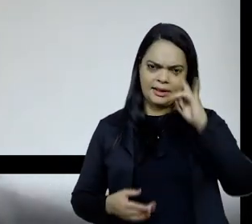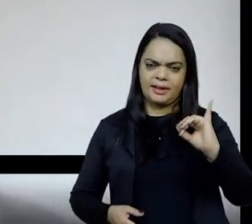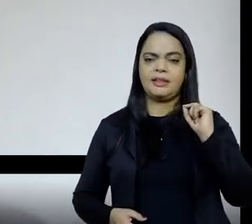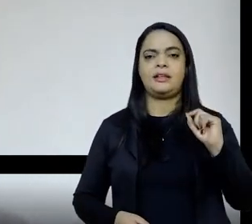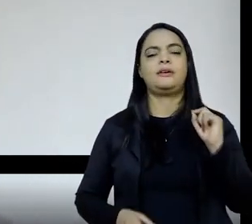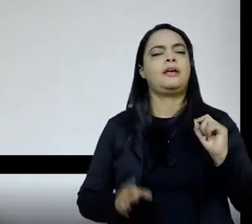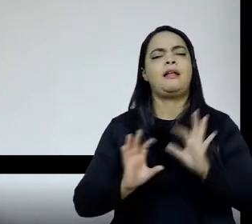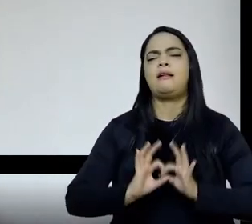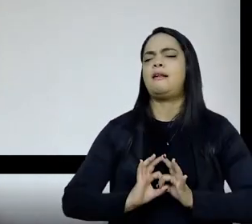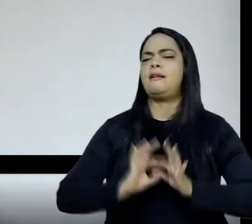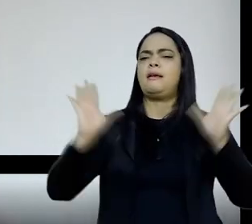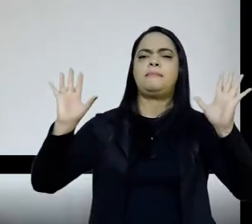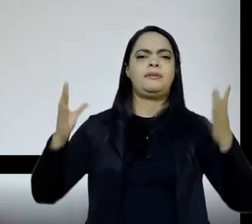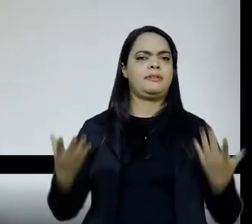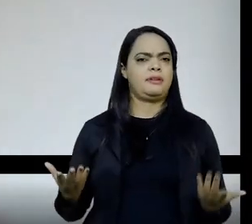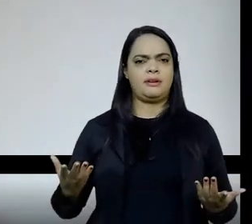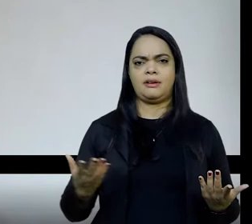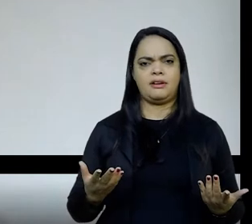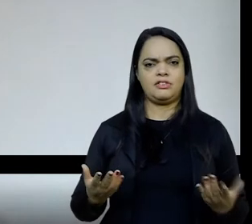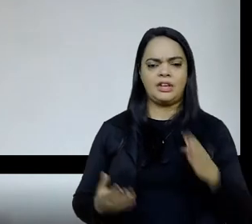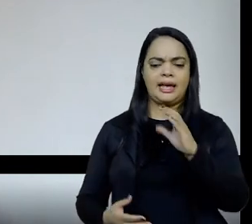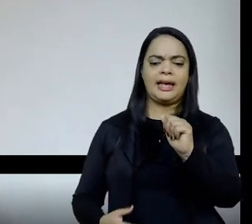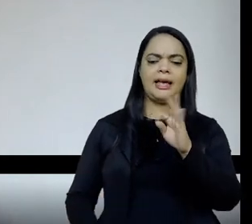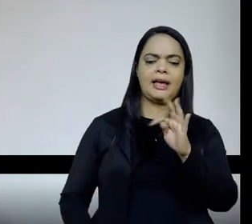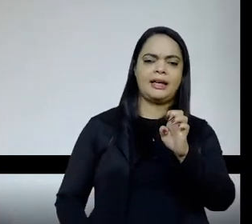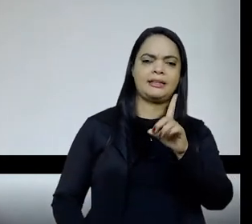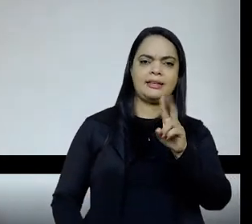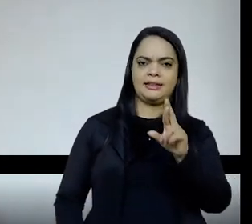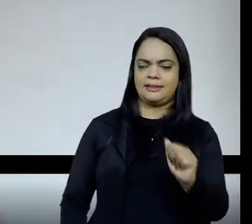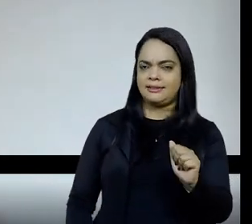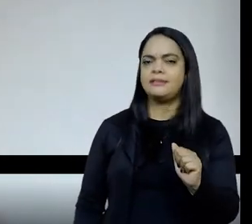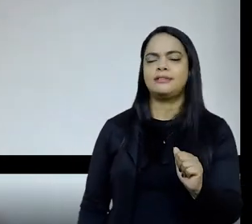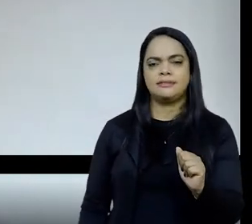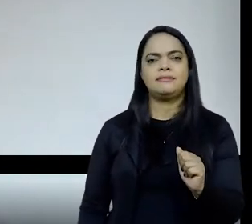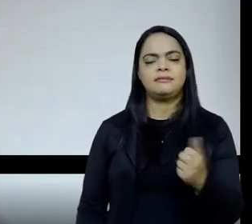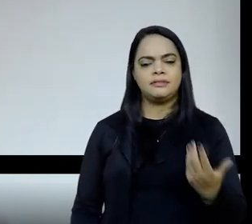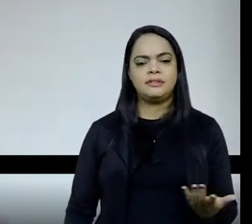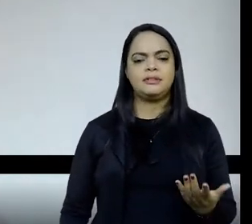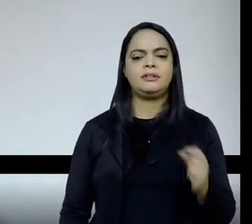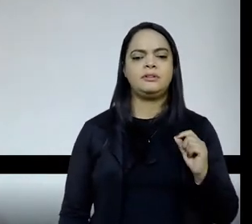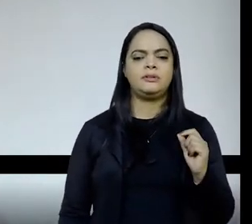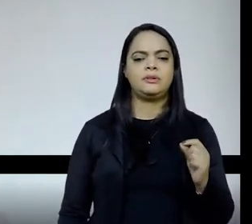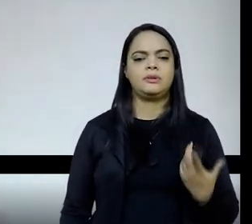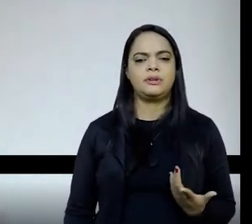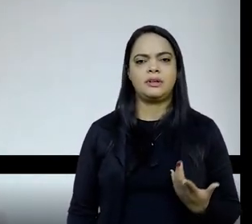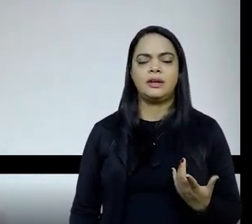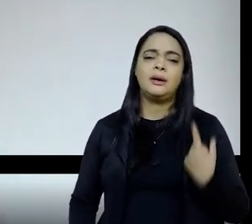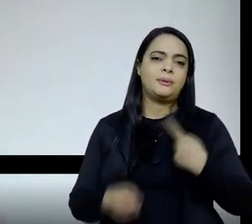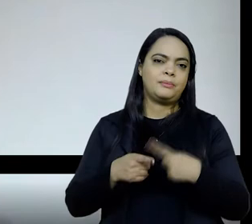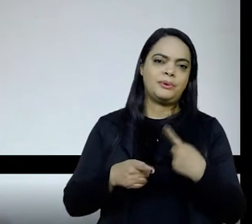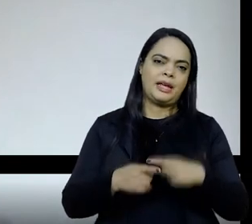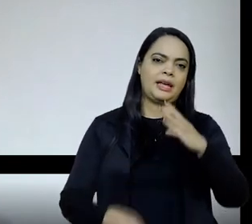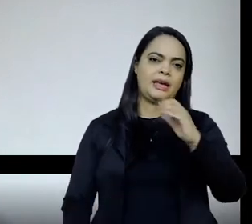liberdade de cátedra vem daí, né? Dessa liberdade de poder, porque a